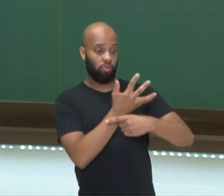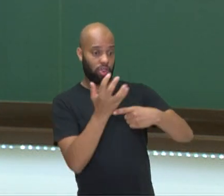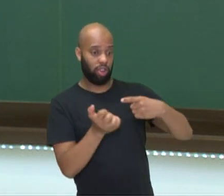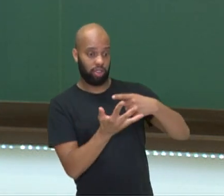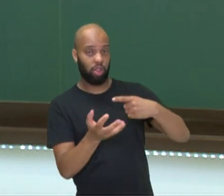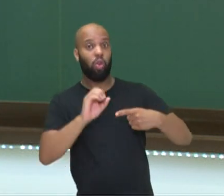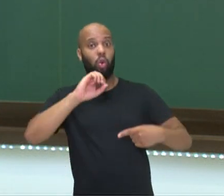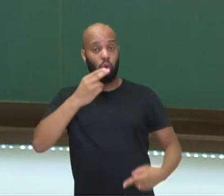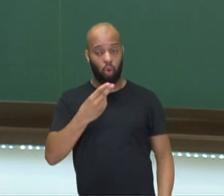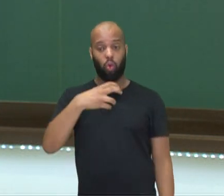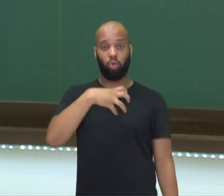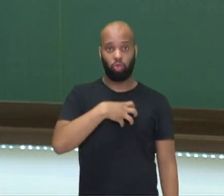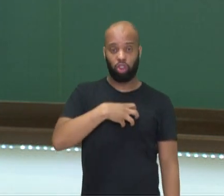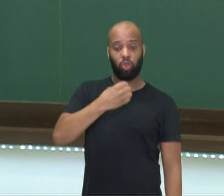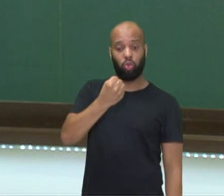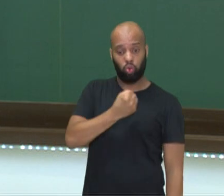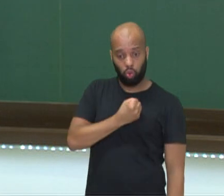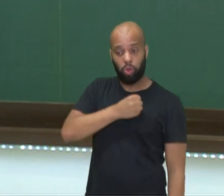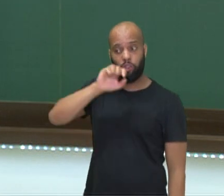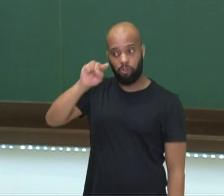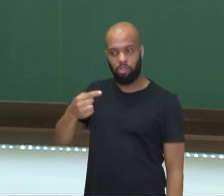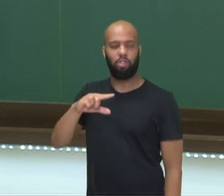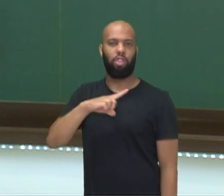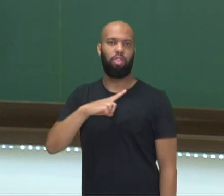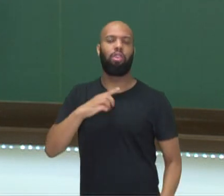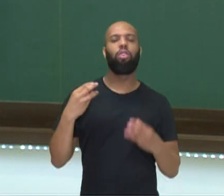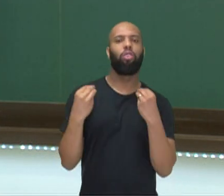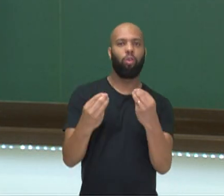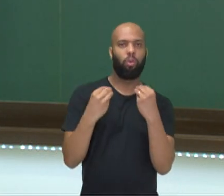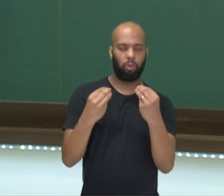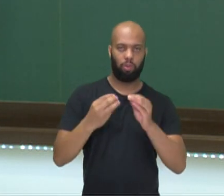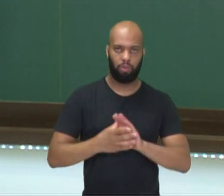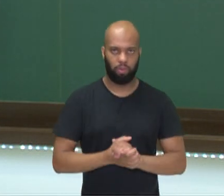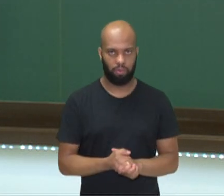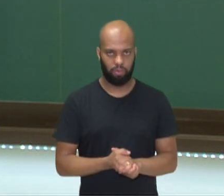Você lembra como é faz? Você sabe fazer? Vamos dar uma olhadinha.